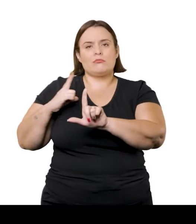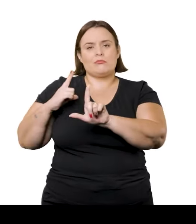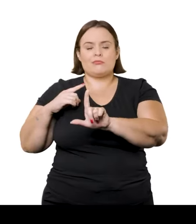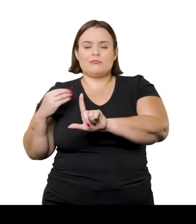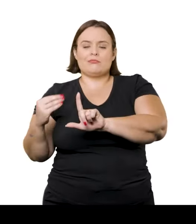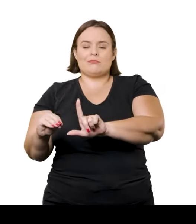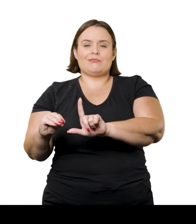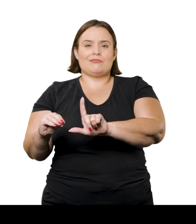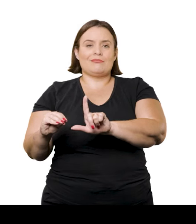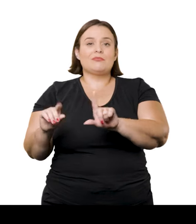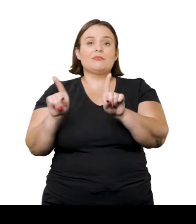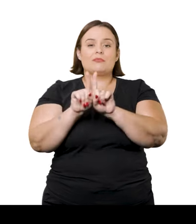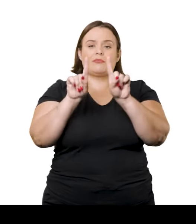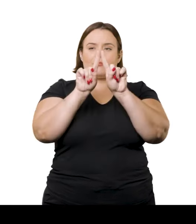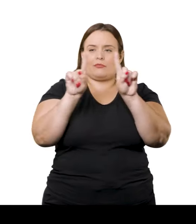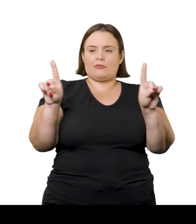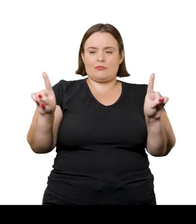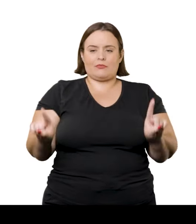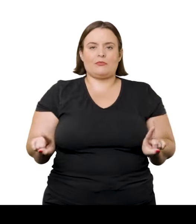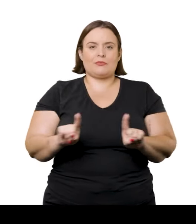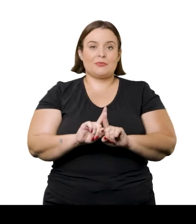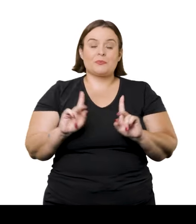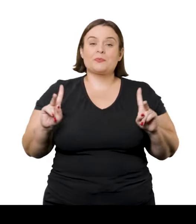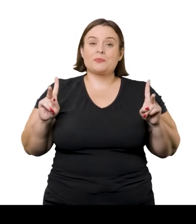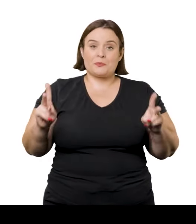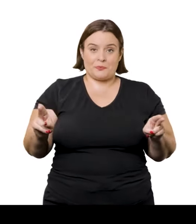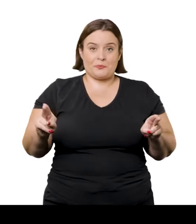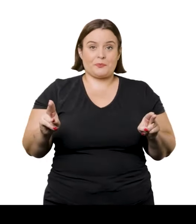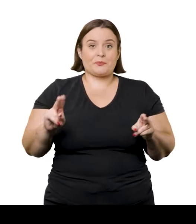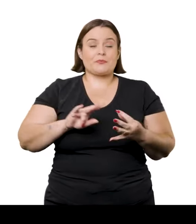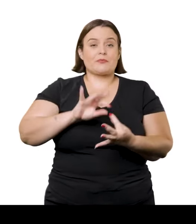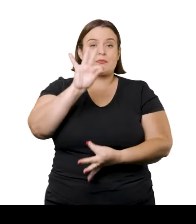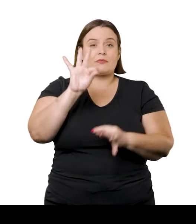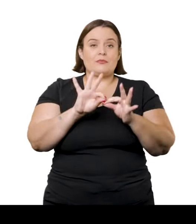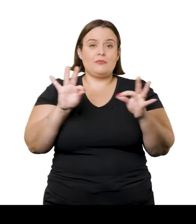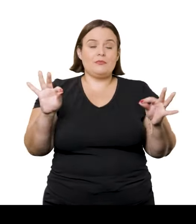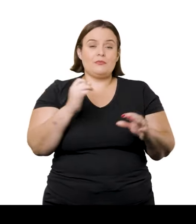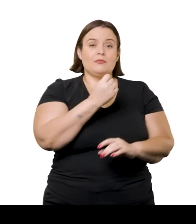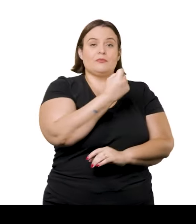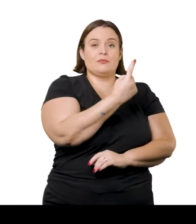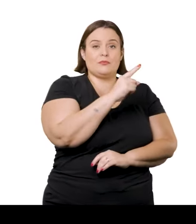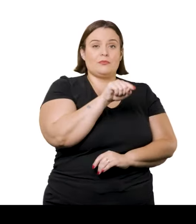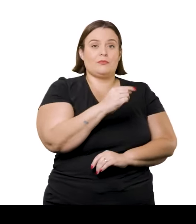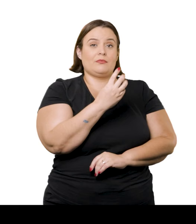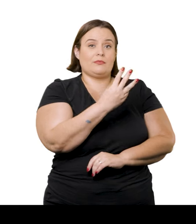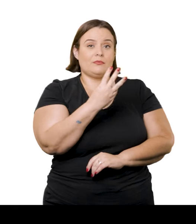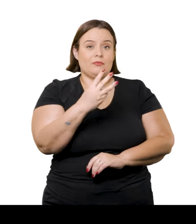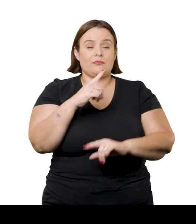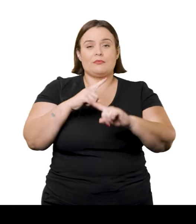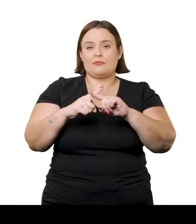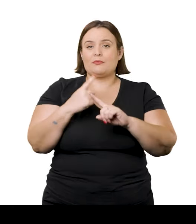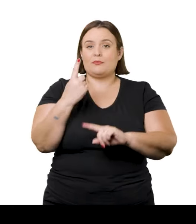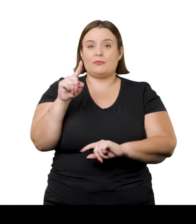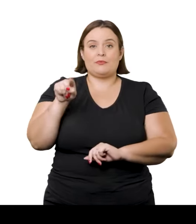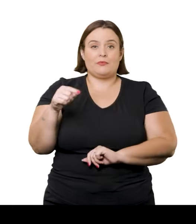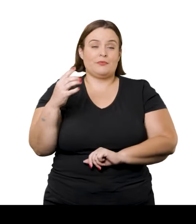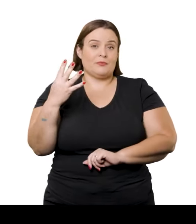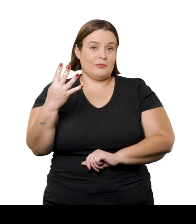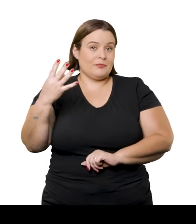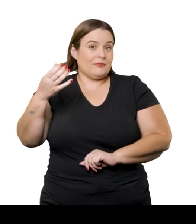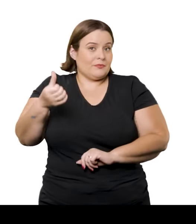elemento adicional. Até mesmo as medidas da tela que o artista usou são iguais. 1,33 por 1,46.